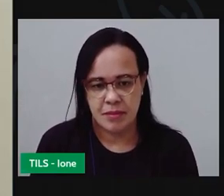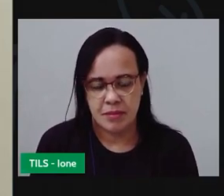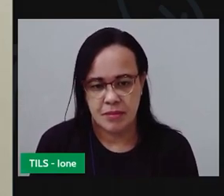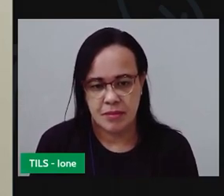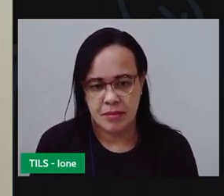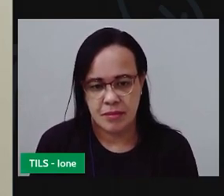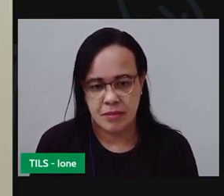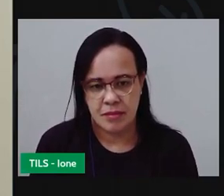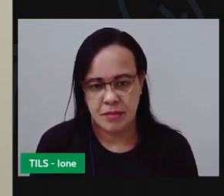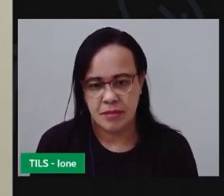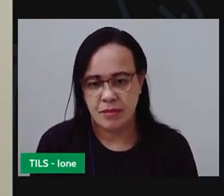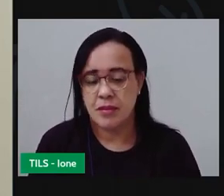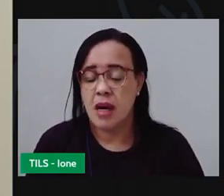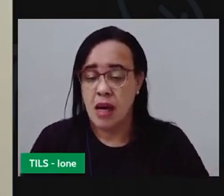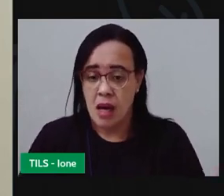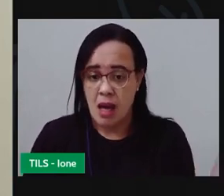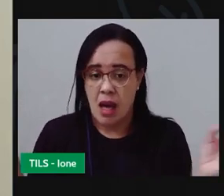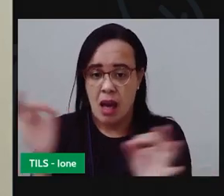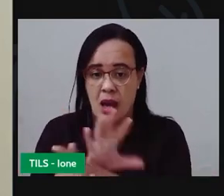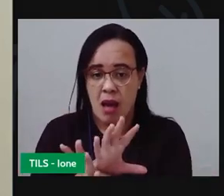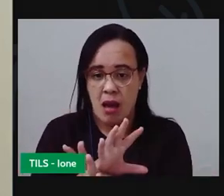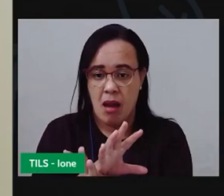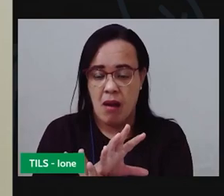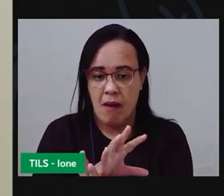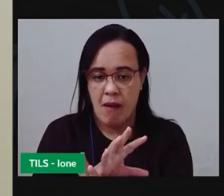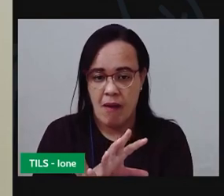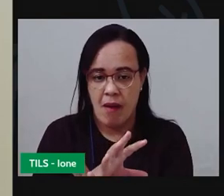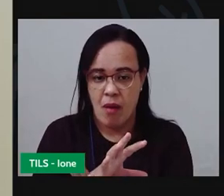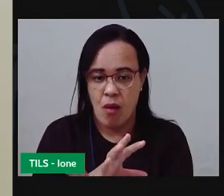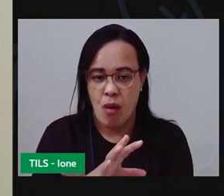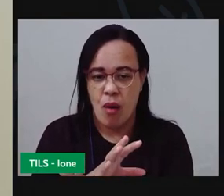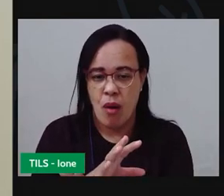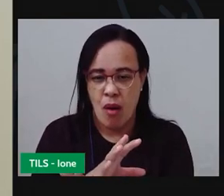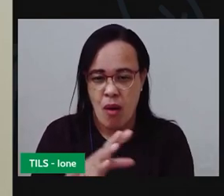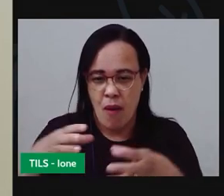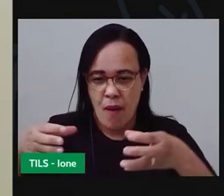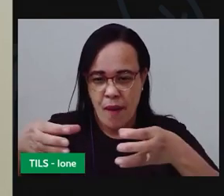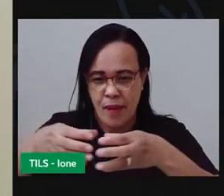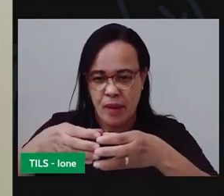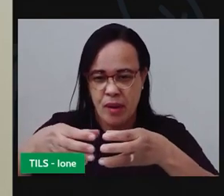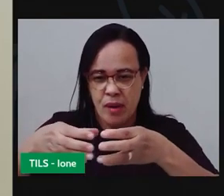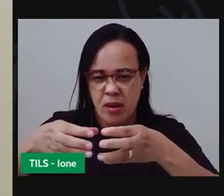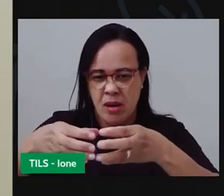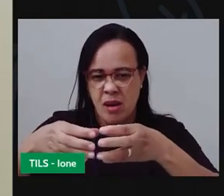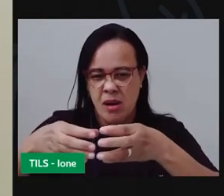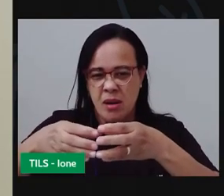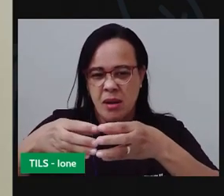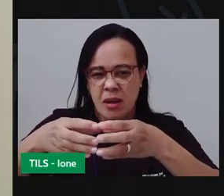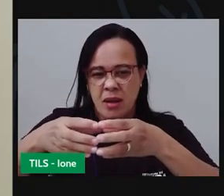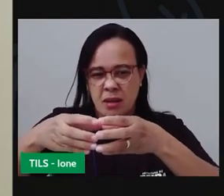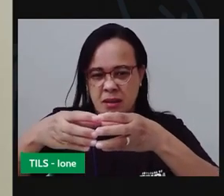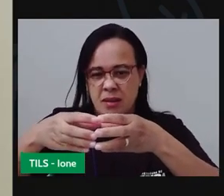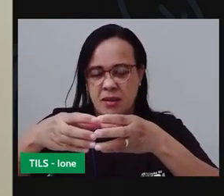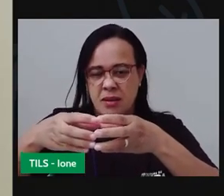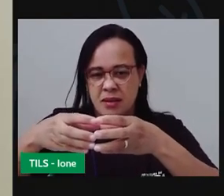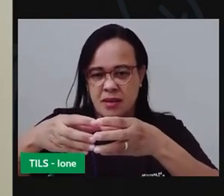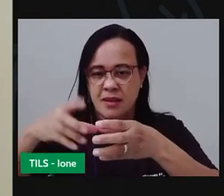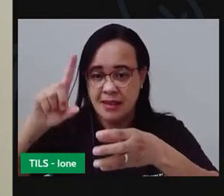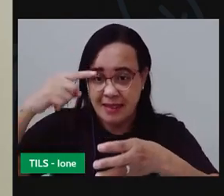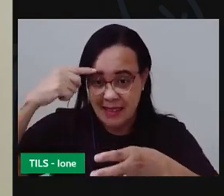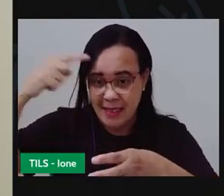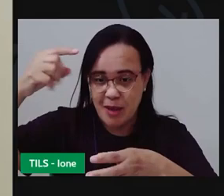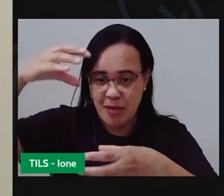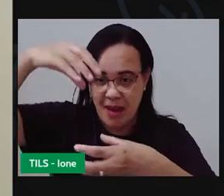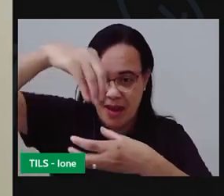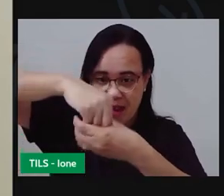depois que a gente encontrar o meio que a gente tem vamos agora unir essas